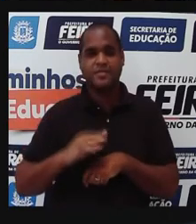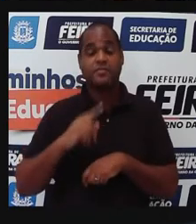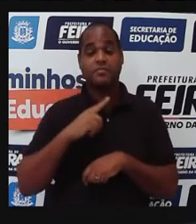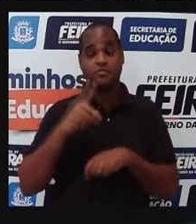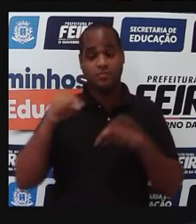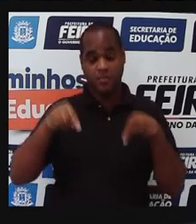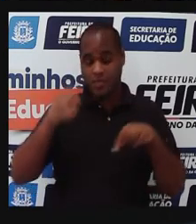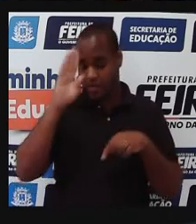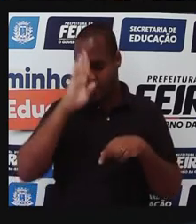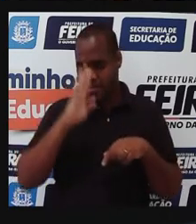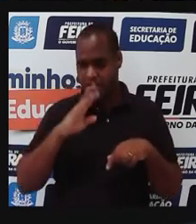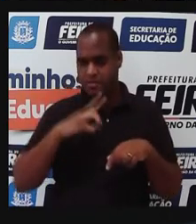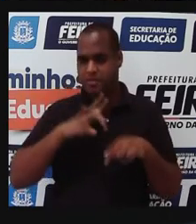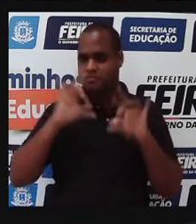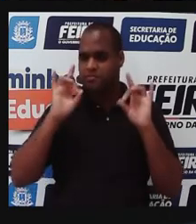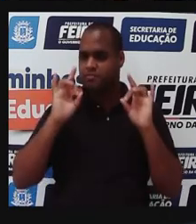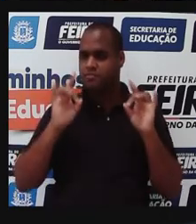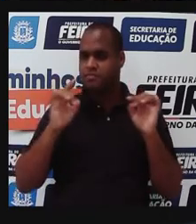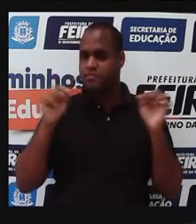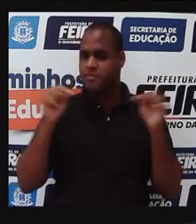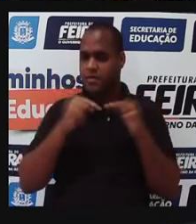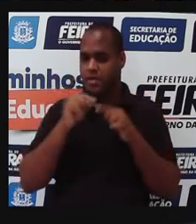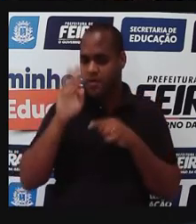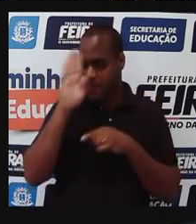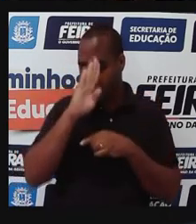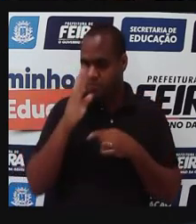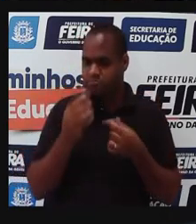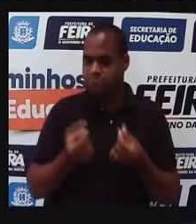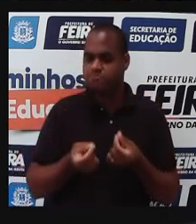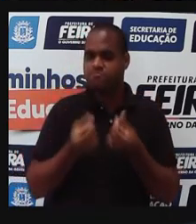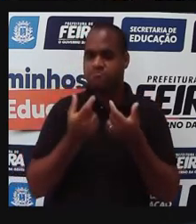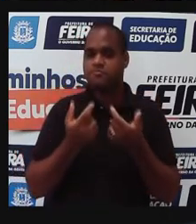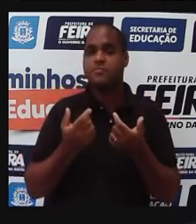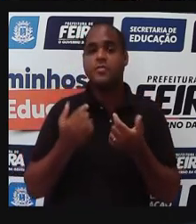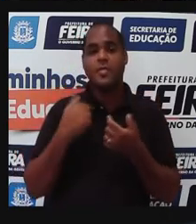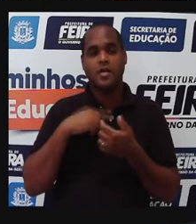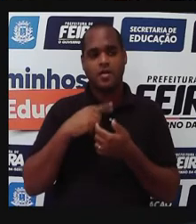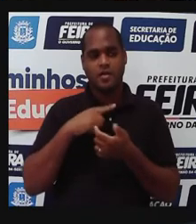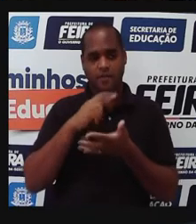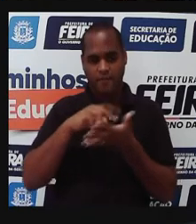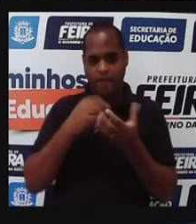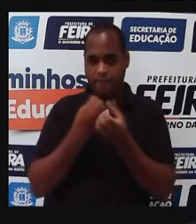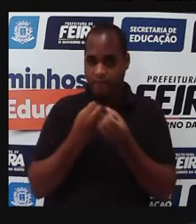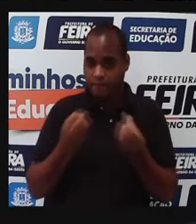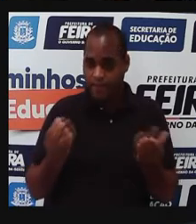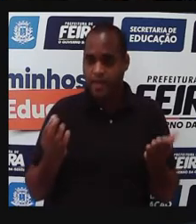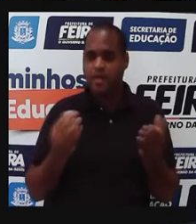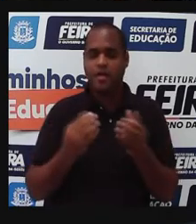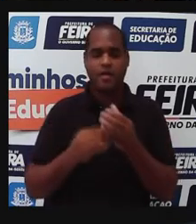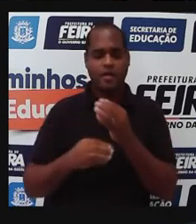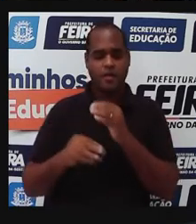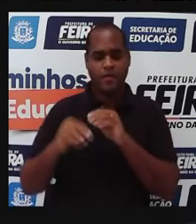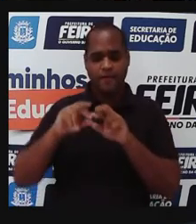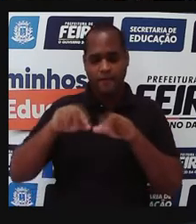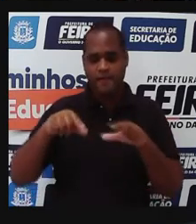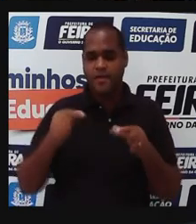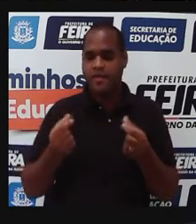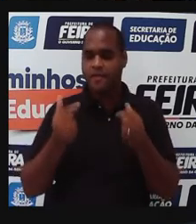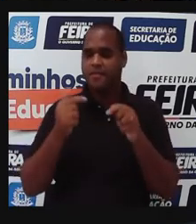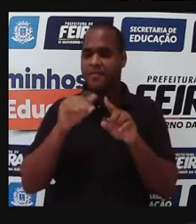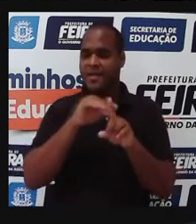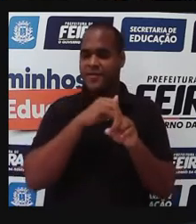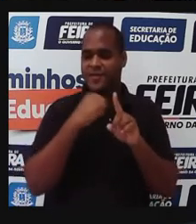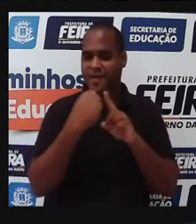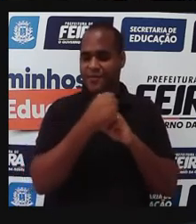nosso país, em especial o Brasil, ser um país rico, ele tem má distribuição de renda, e as desigualdades